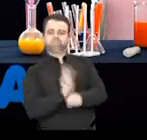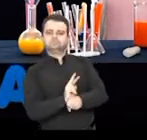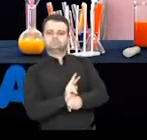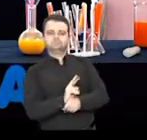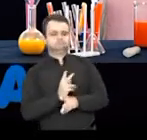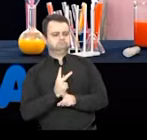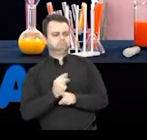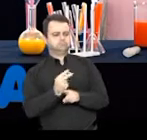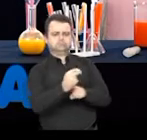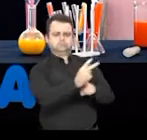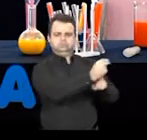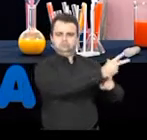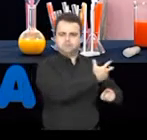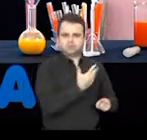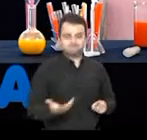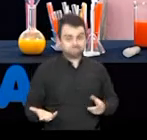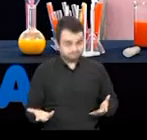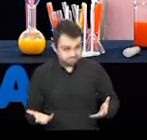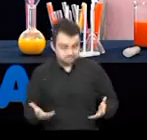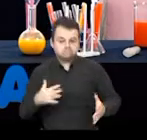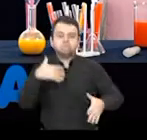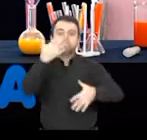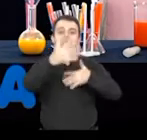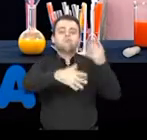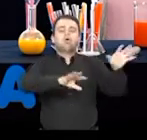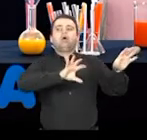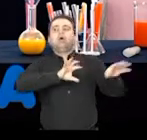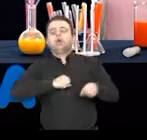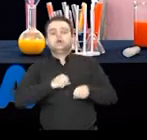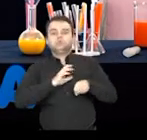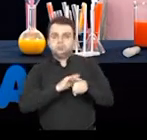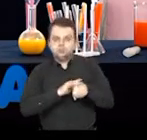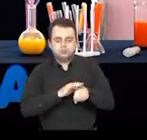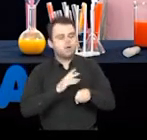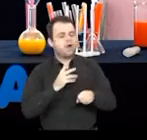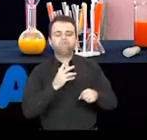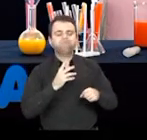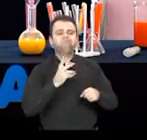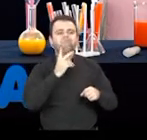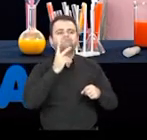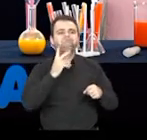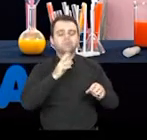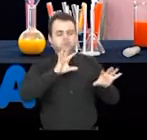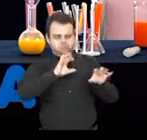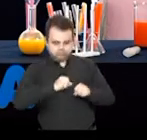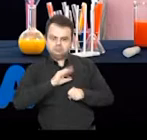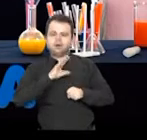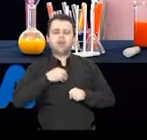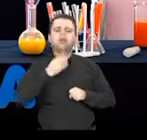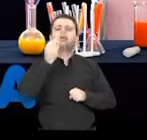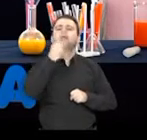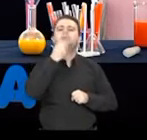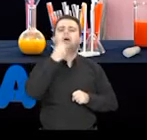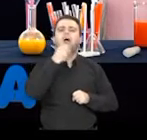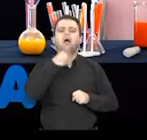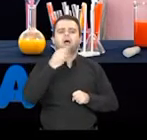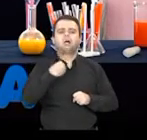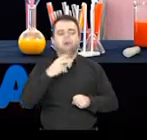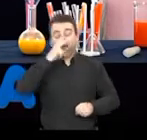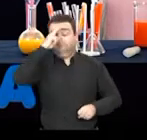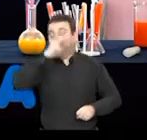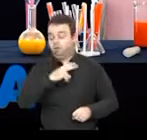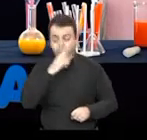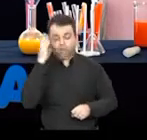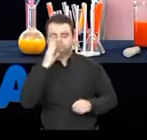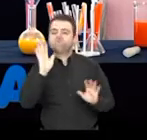Quando a doença chegar de novo, nós não a desenvolveremos ou desenvolveremos de uma forma bem leve. E é assim